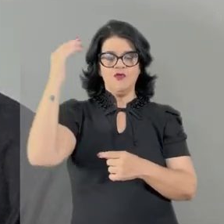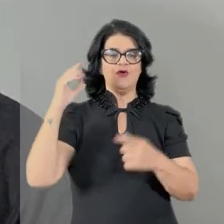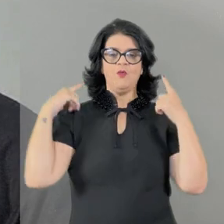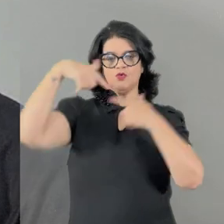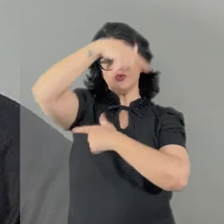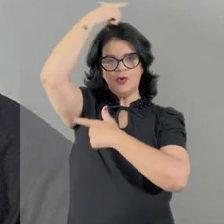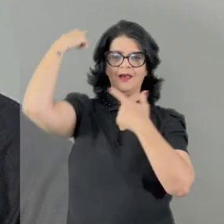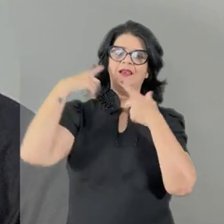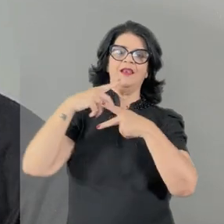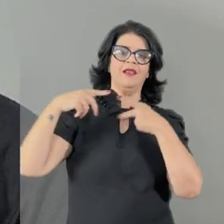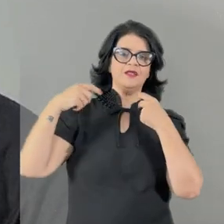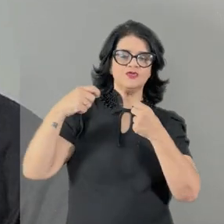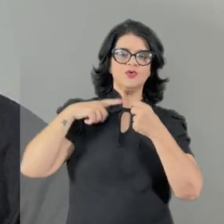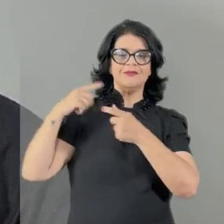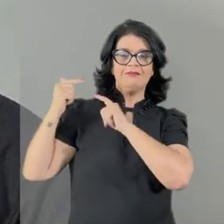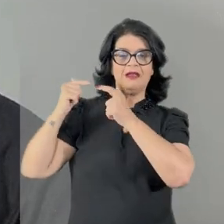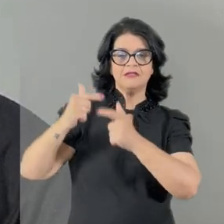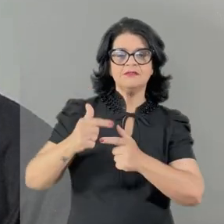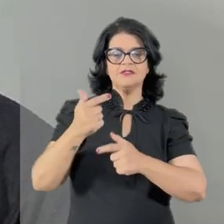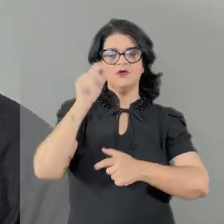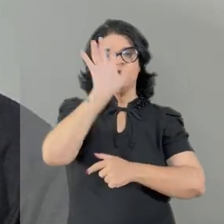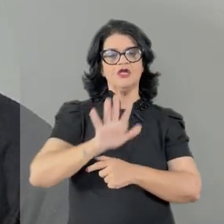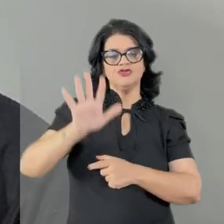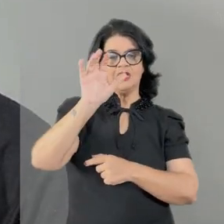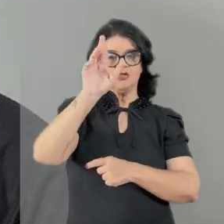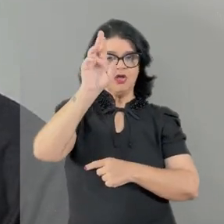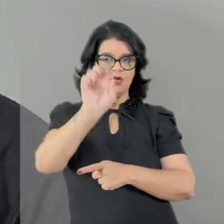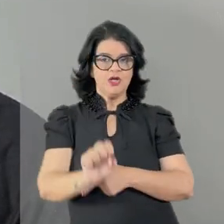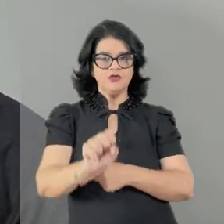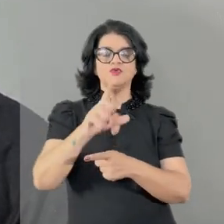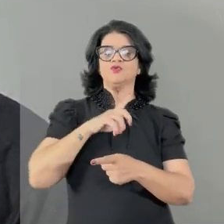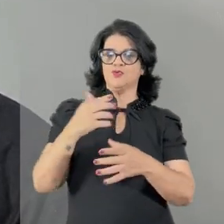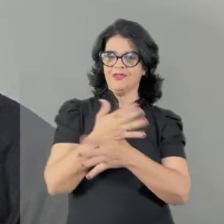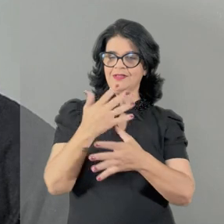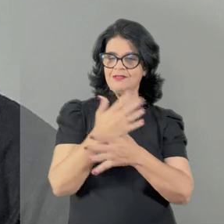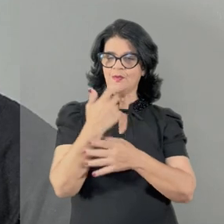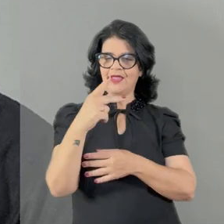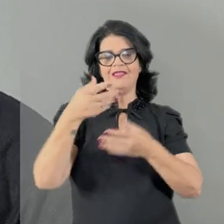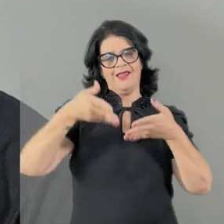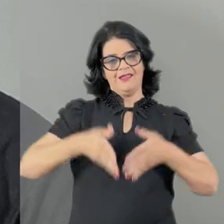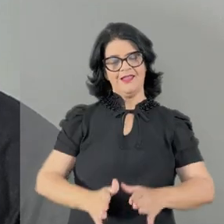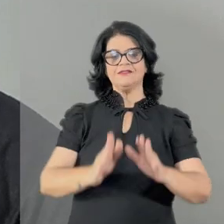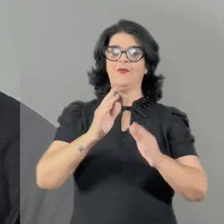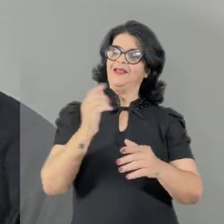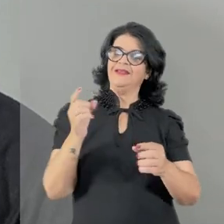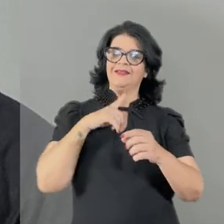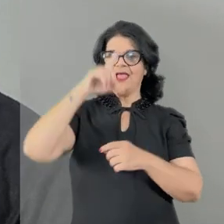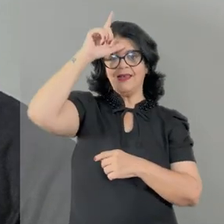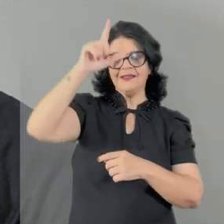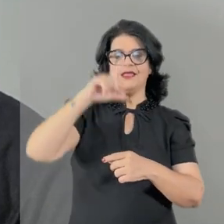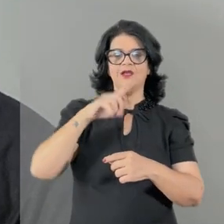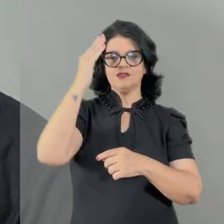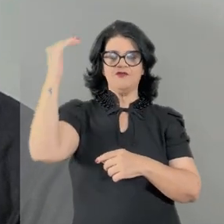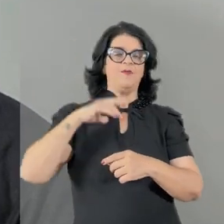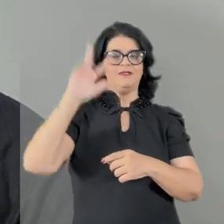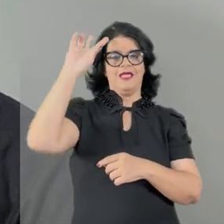lenço no pescoço, lenço carregado das tradições de regionalistas do Rio Grande do Sul, a sua terra natal. Ele tinha acabado de liderar